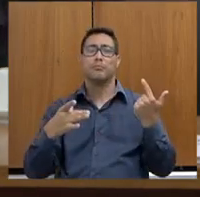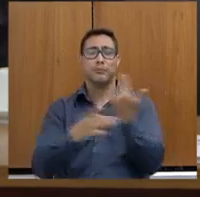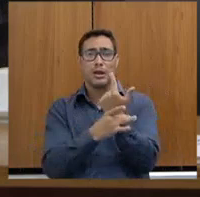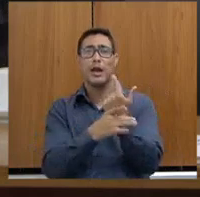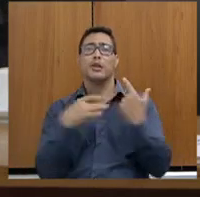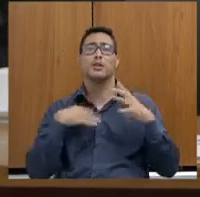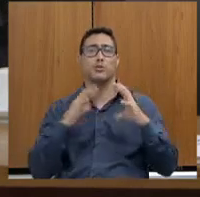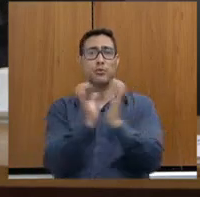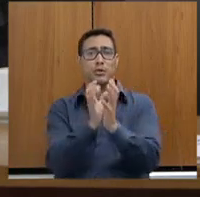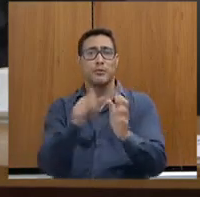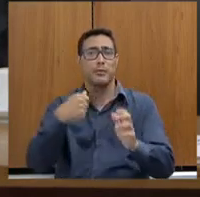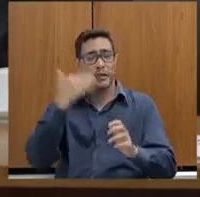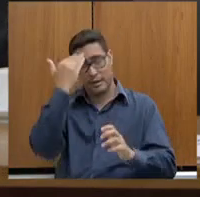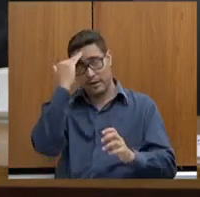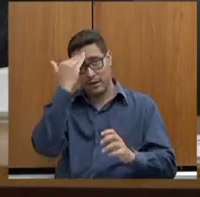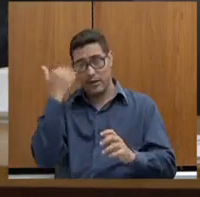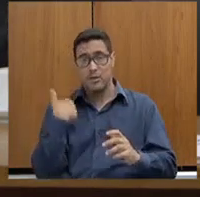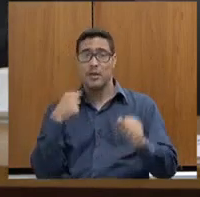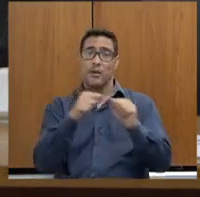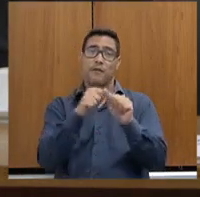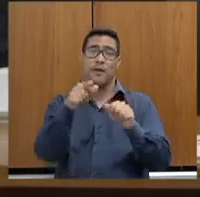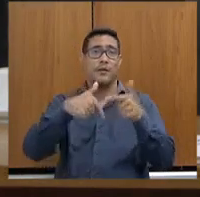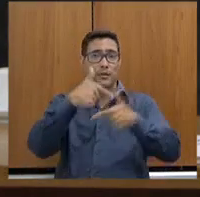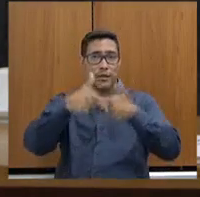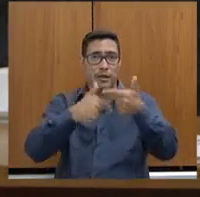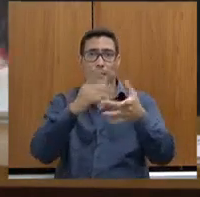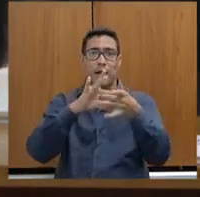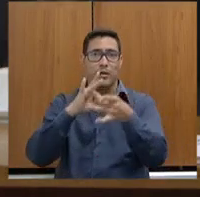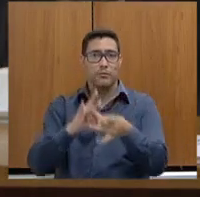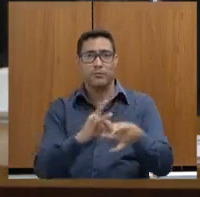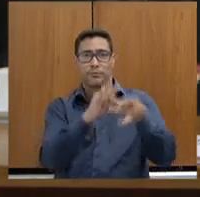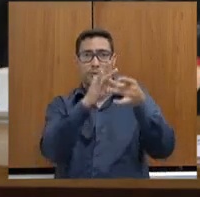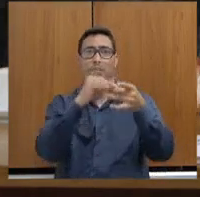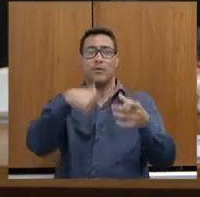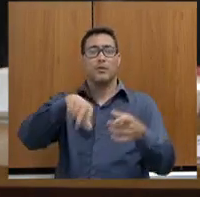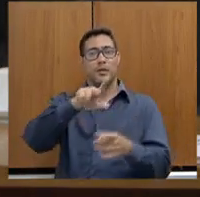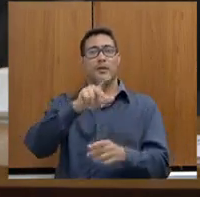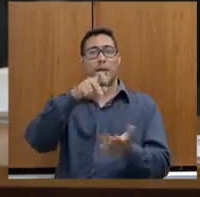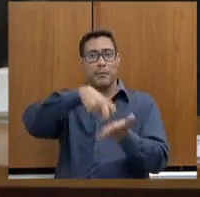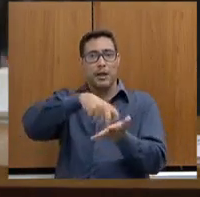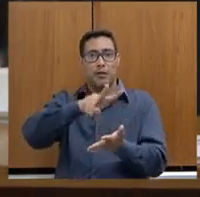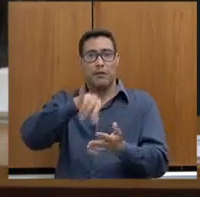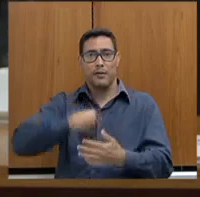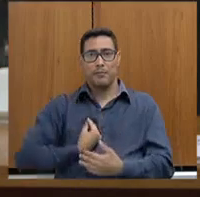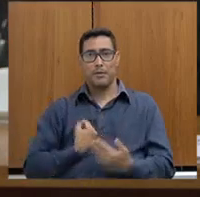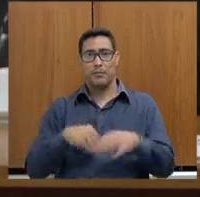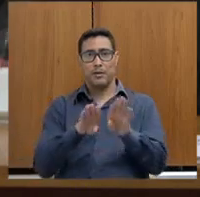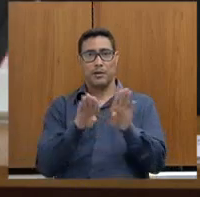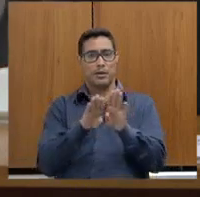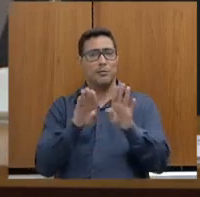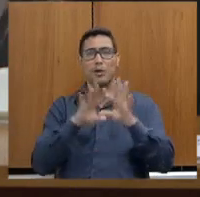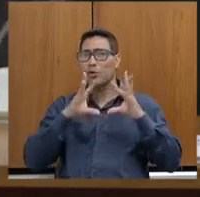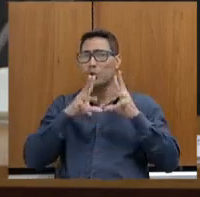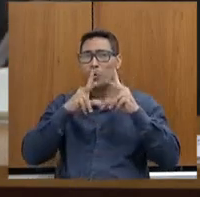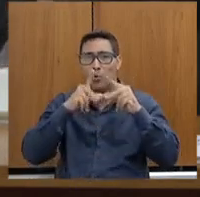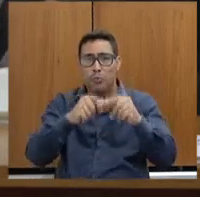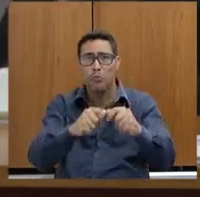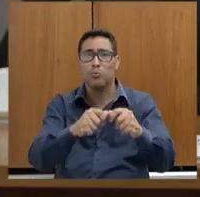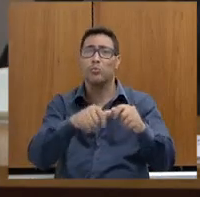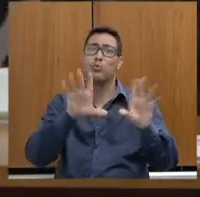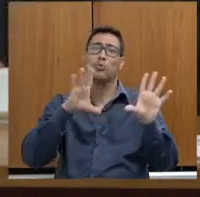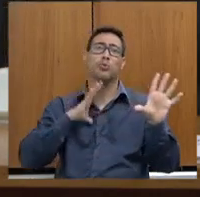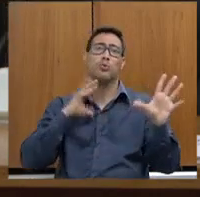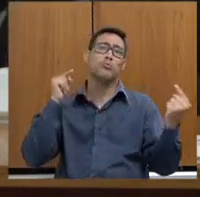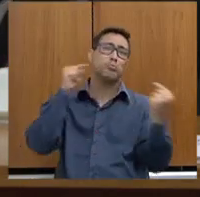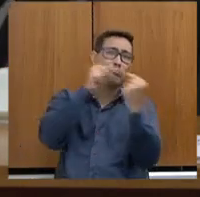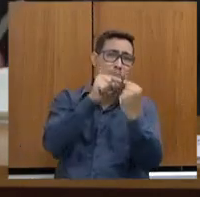Então, quando a gente faz essas operações integradas, e vocês aqui da Polícia Penal vão participar também, quando a gente faz essa operação, todas as forças realmente se integram na